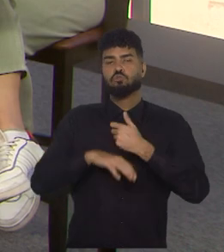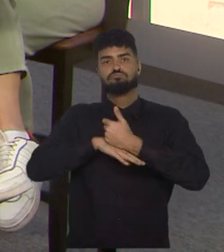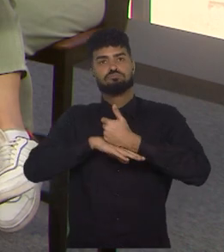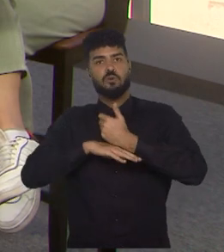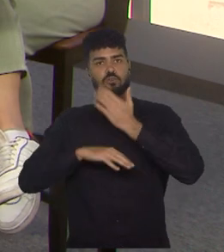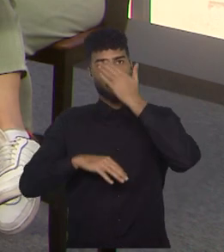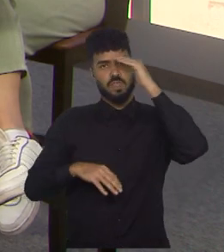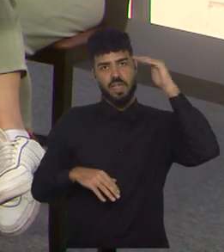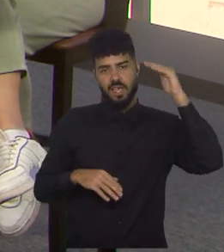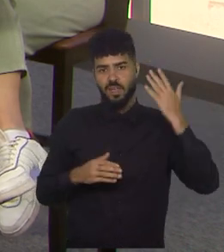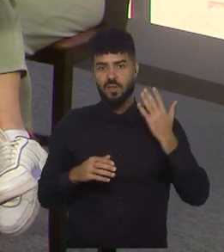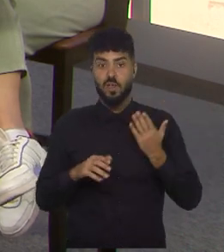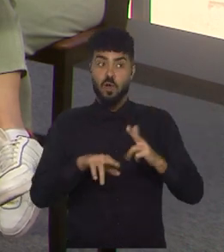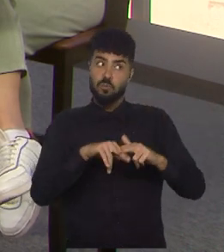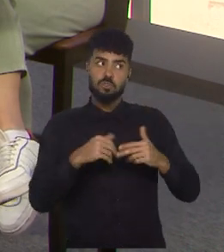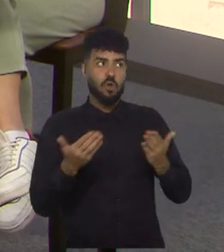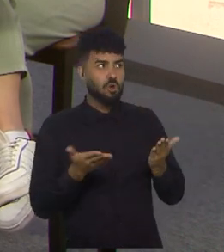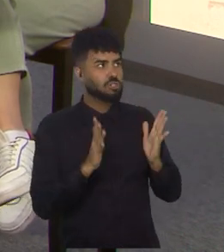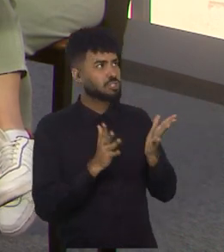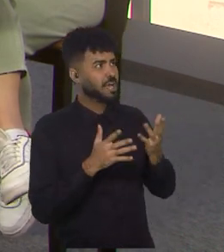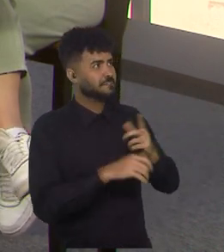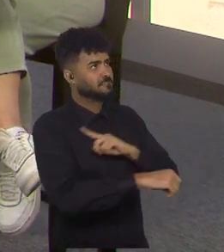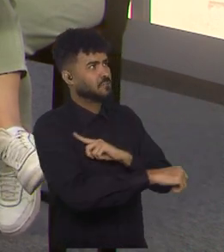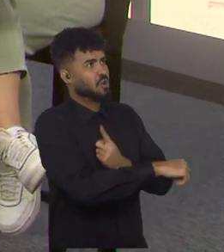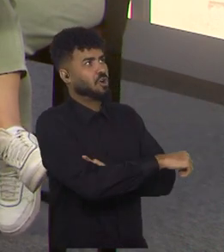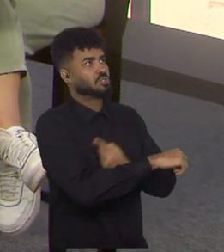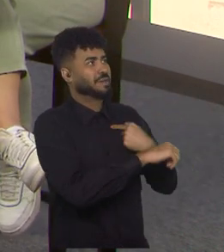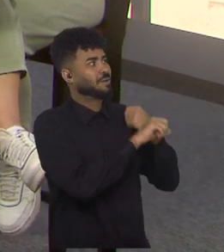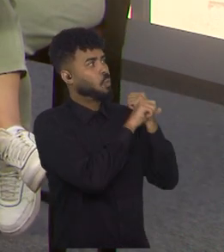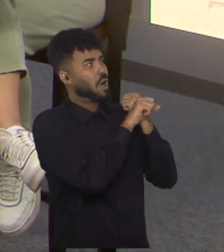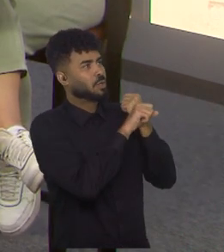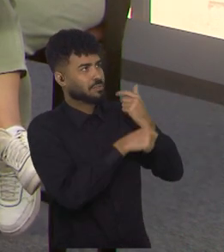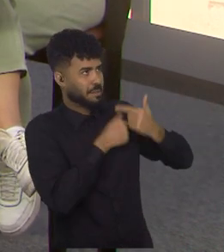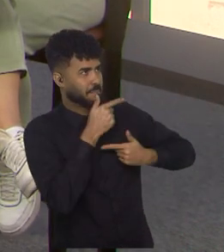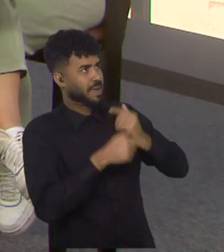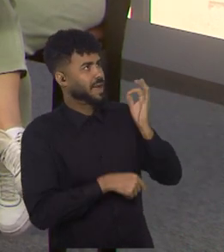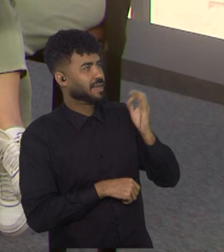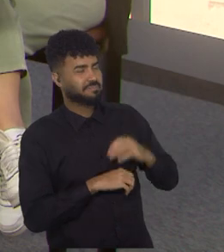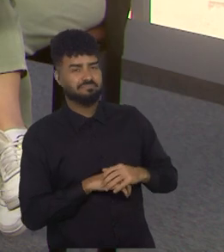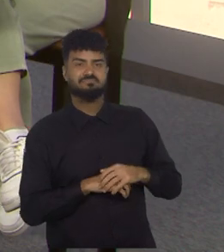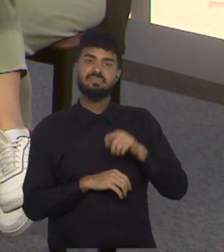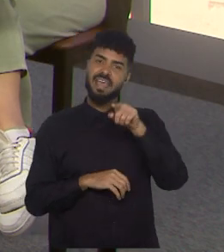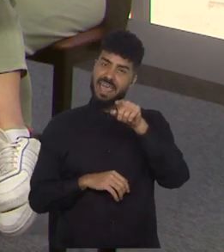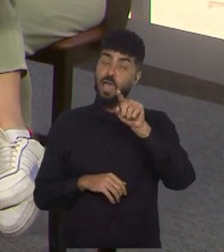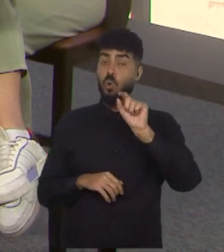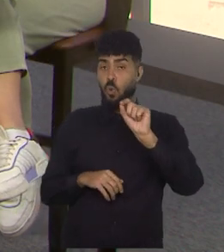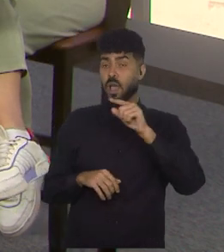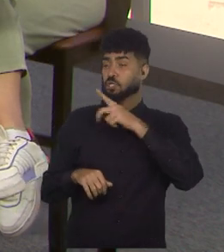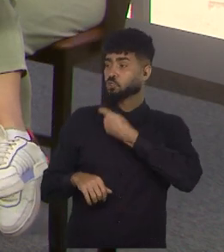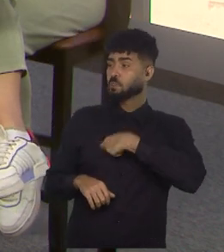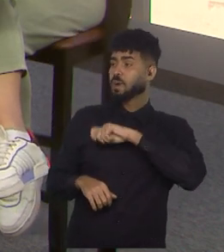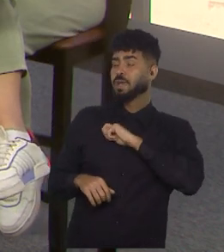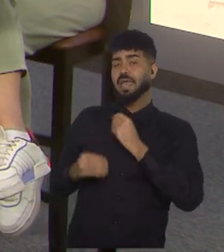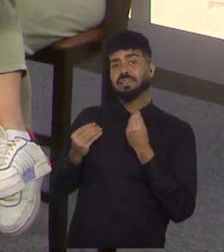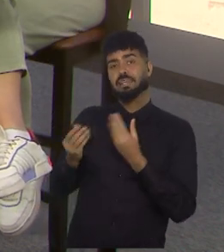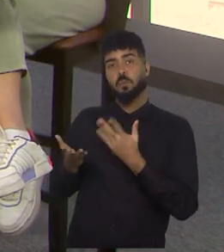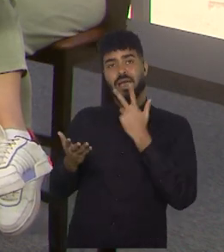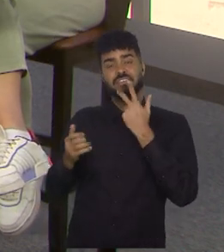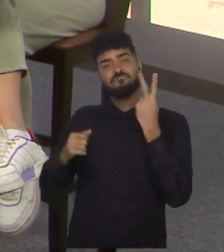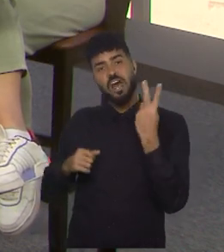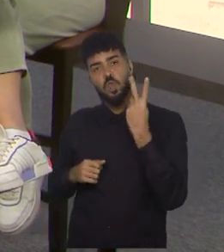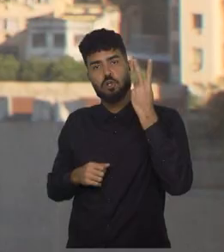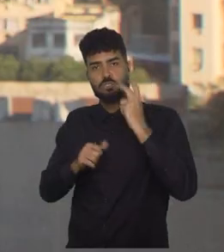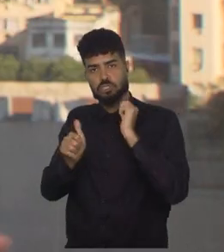que hoje chega forte, né? Com certeza. Isso é uma valorização da modalidade, de um modo geral, desde a base